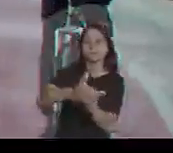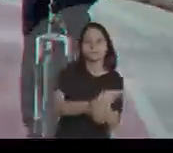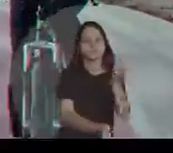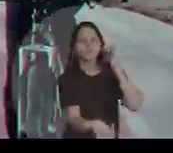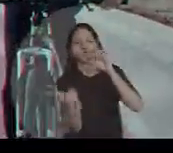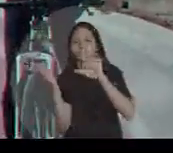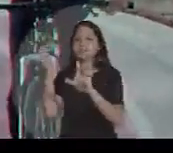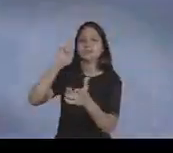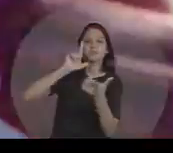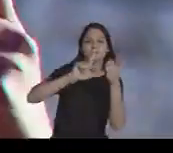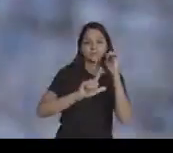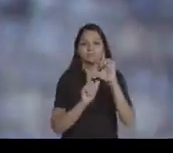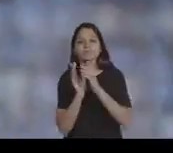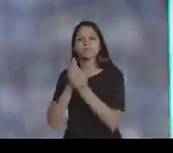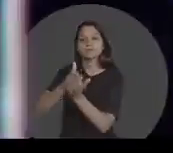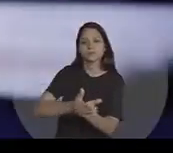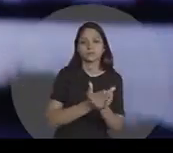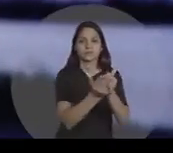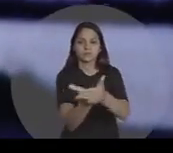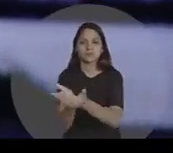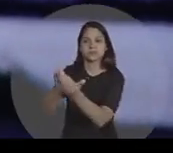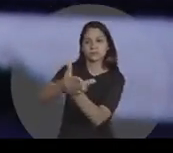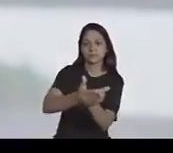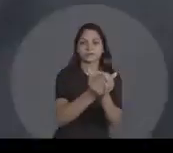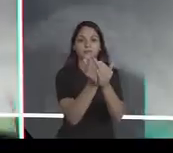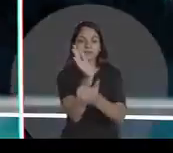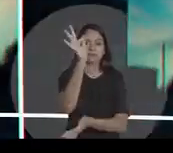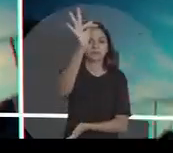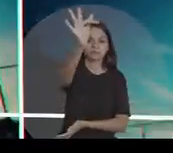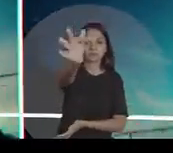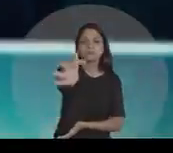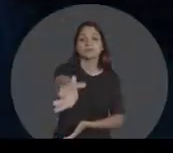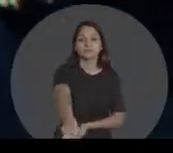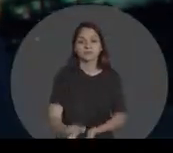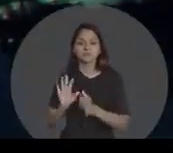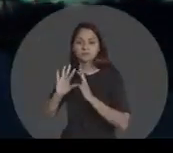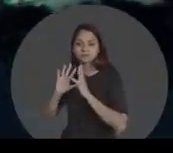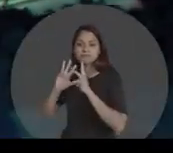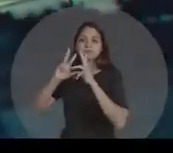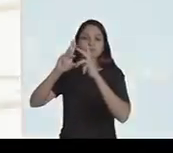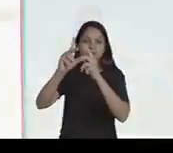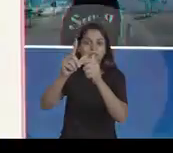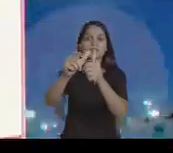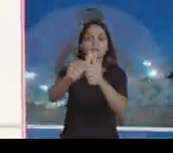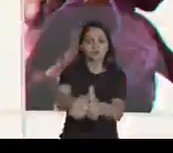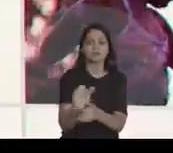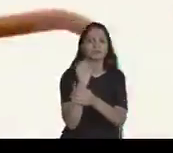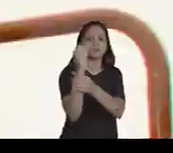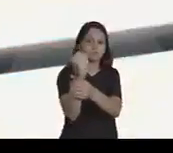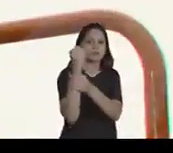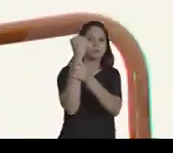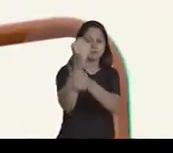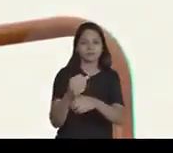Vencer a corrente Navegar rumo ao futuro Levar todos ao porto